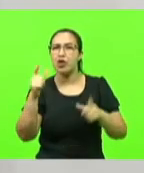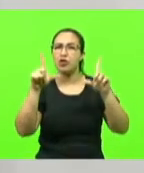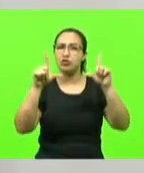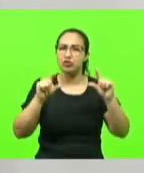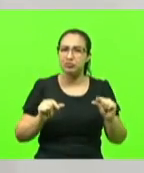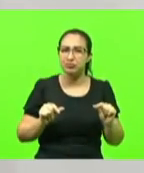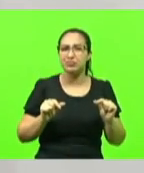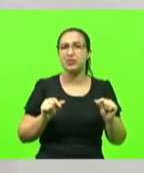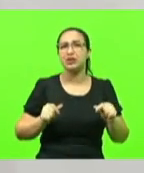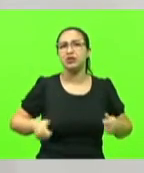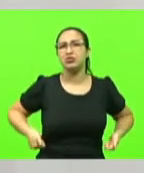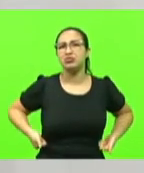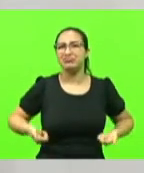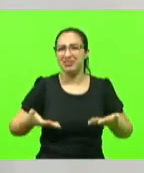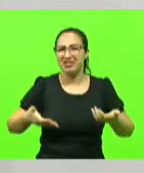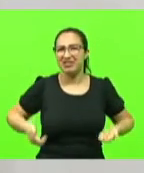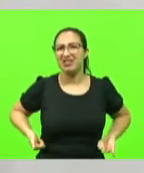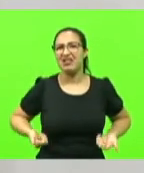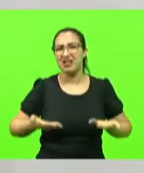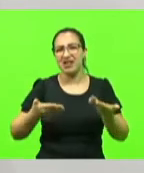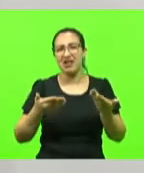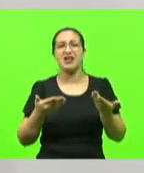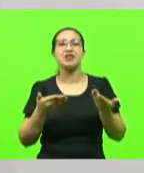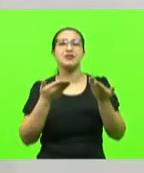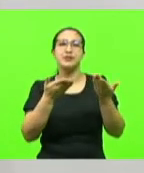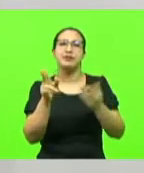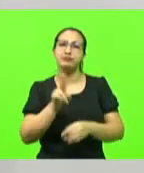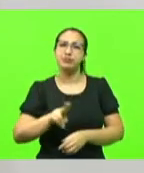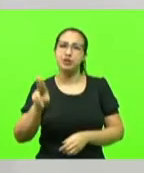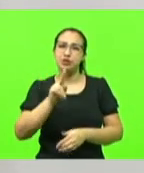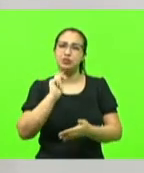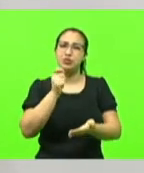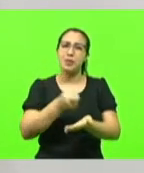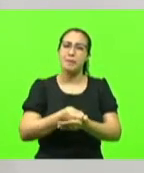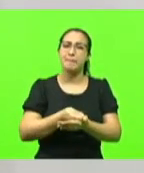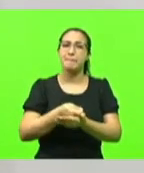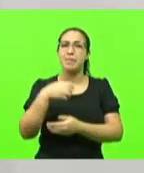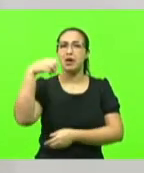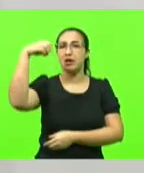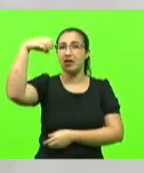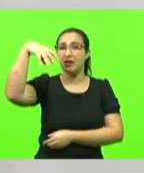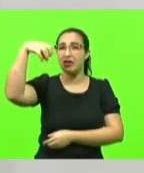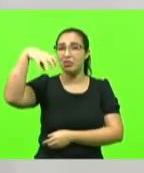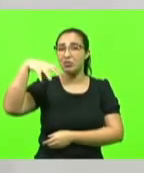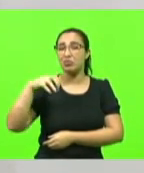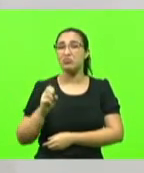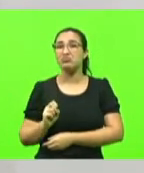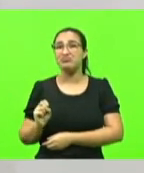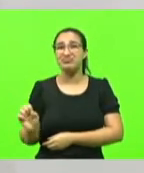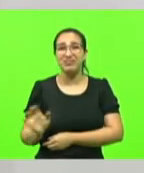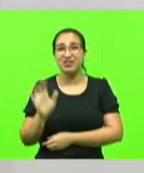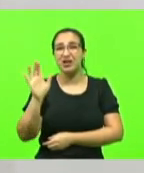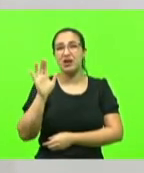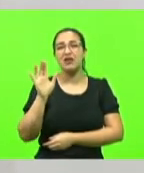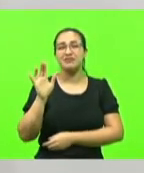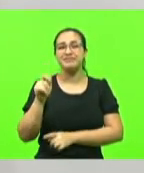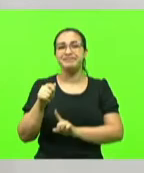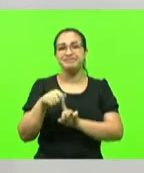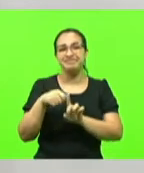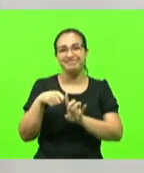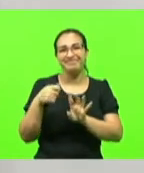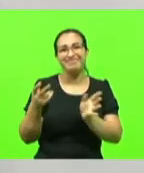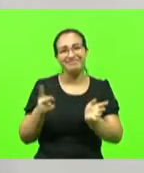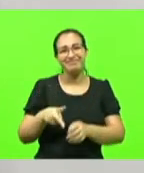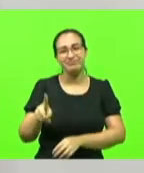trabalhador daqueles daquelas consumidores que pagam a conta cara de energia o valor no final do mês então é o apelo que nós